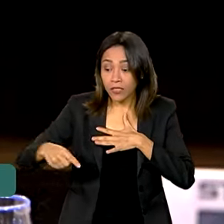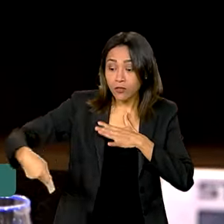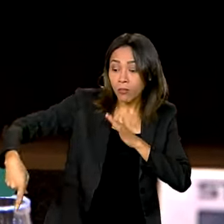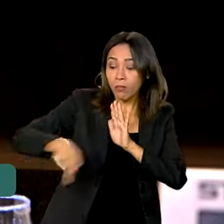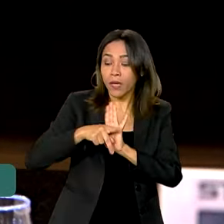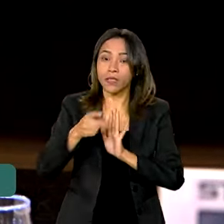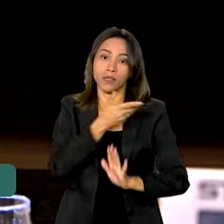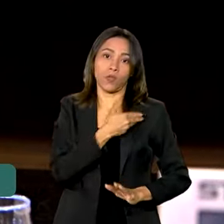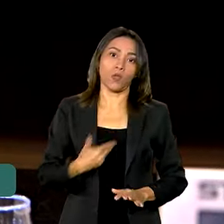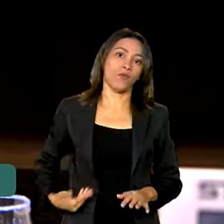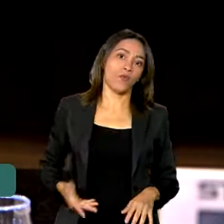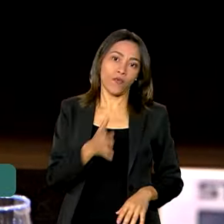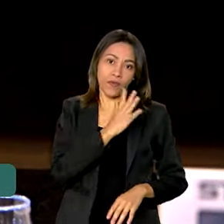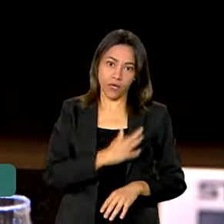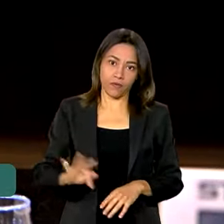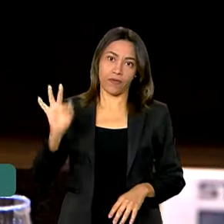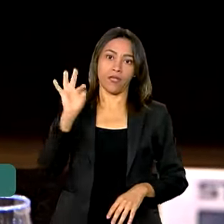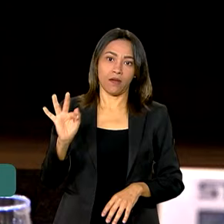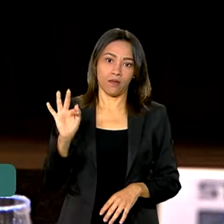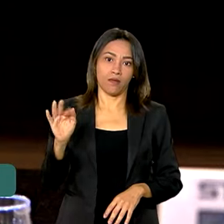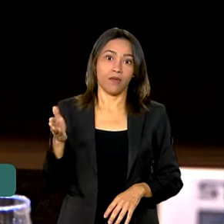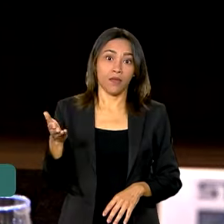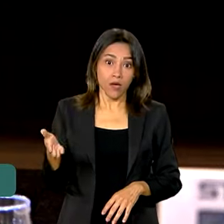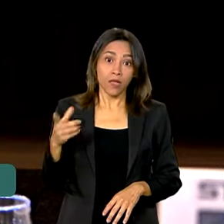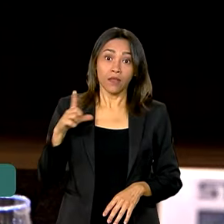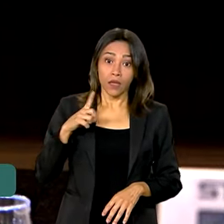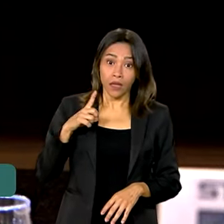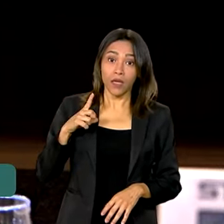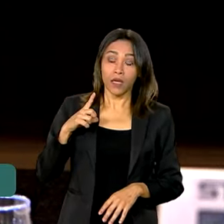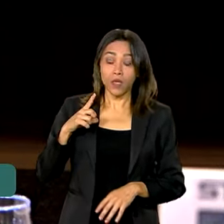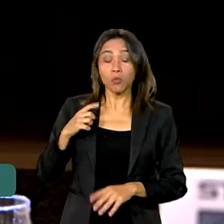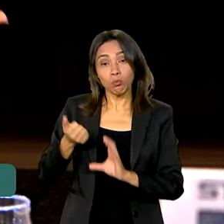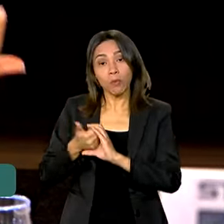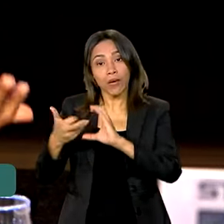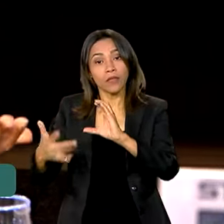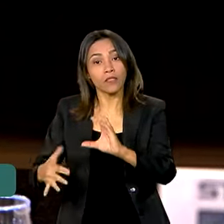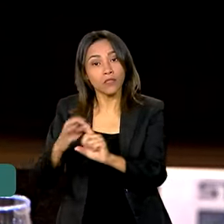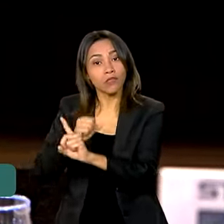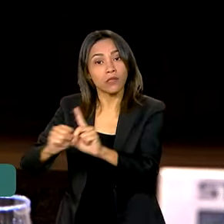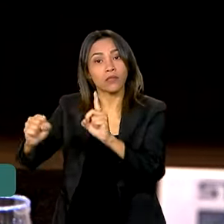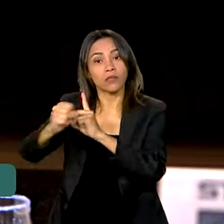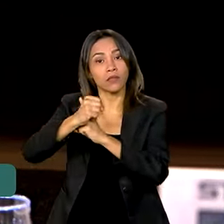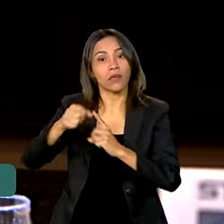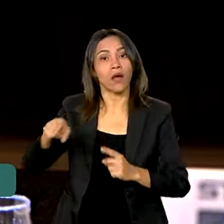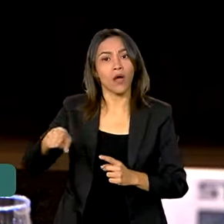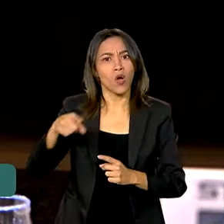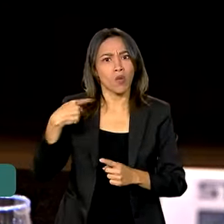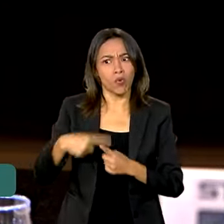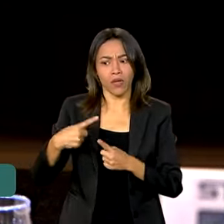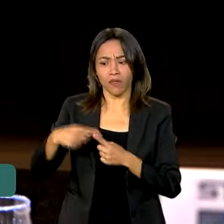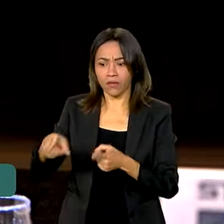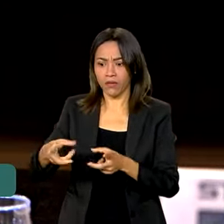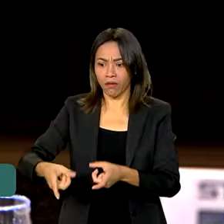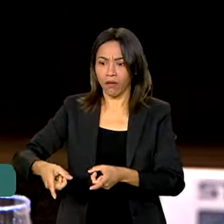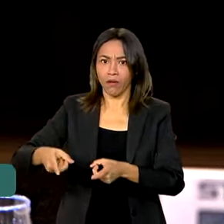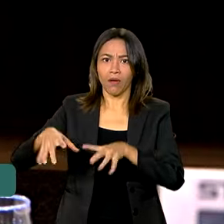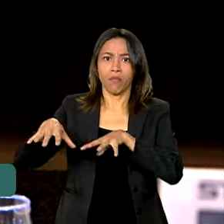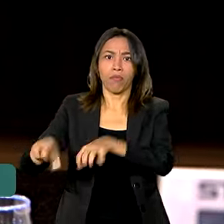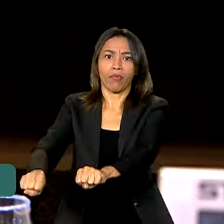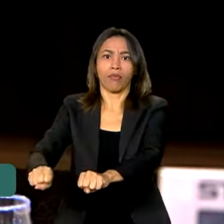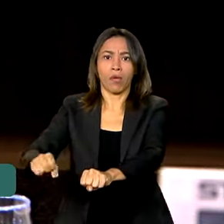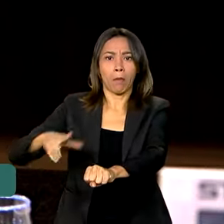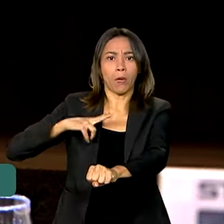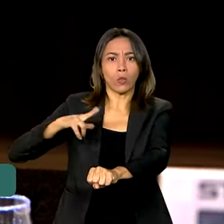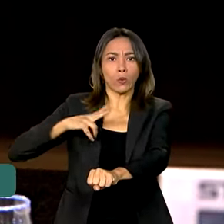da União. Além do aspecto social, de você privatizar, em última instância,